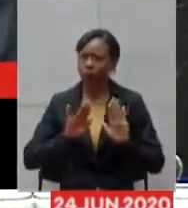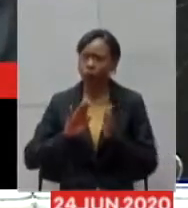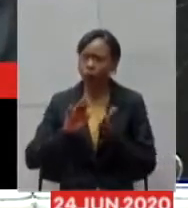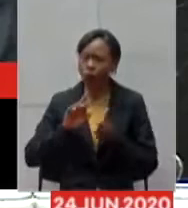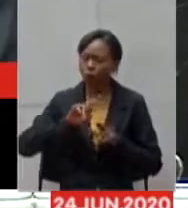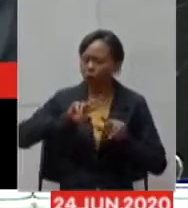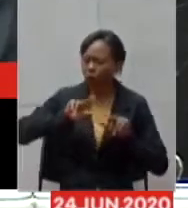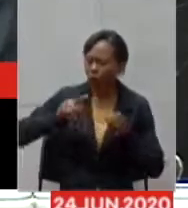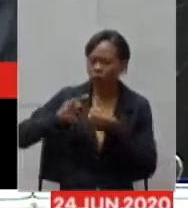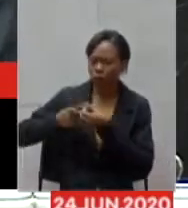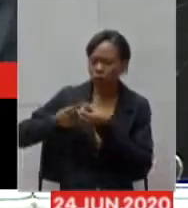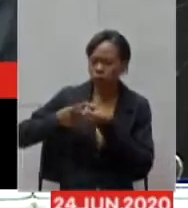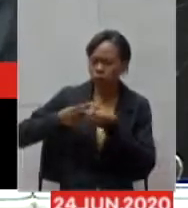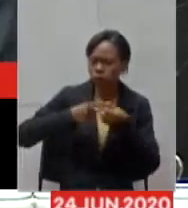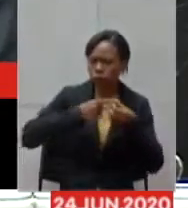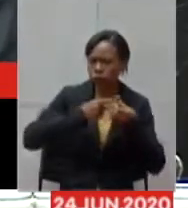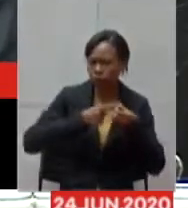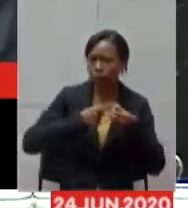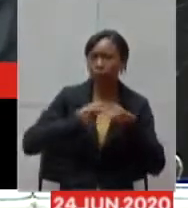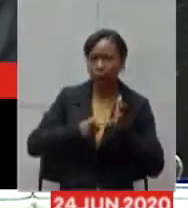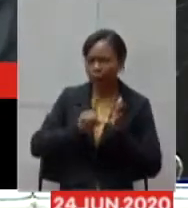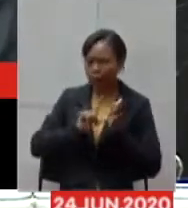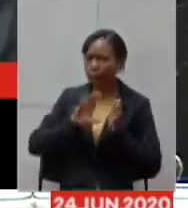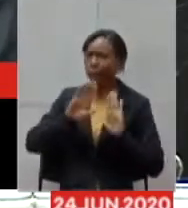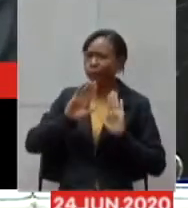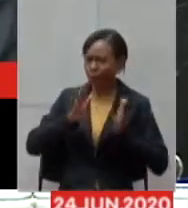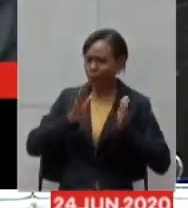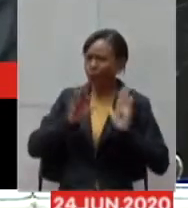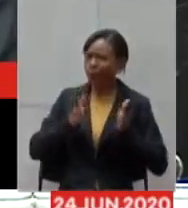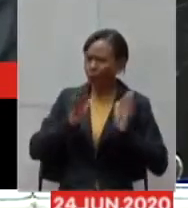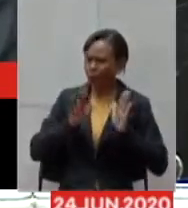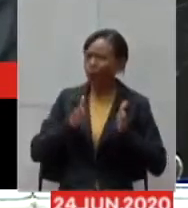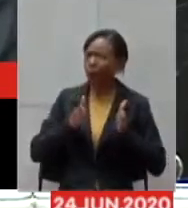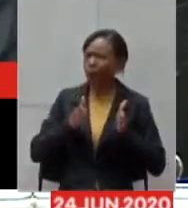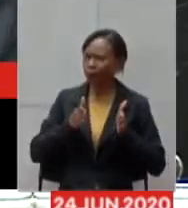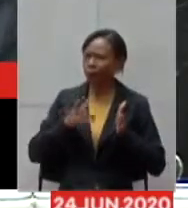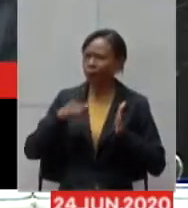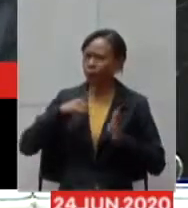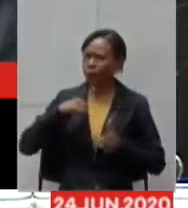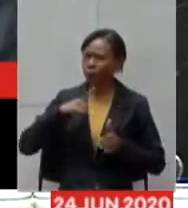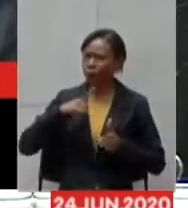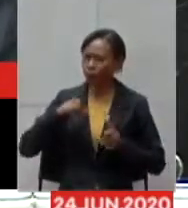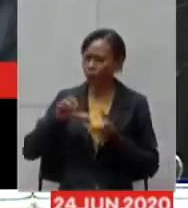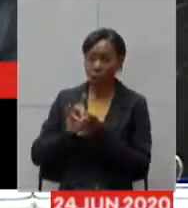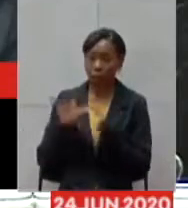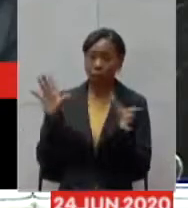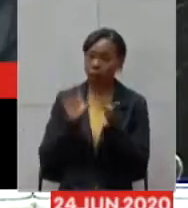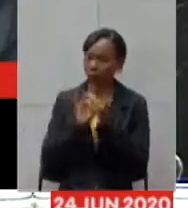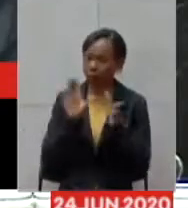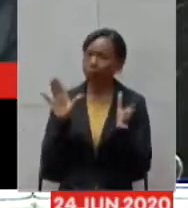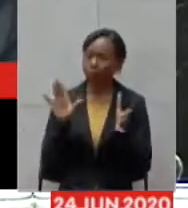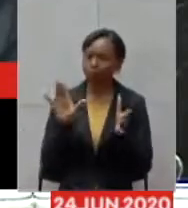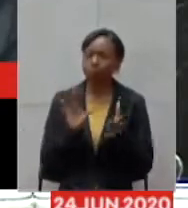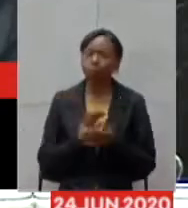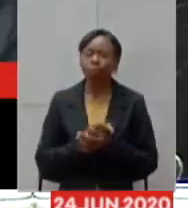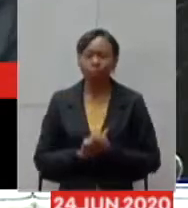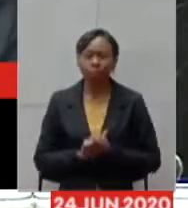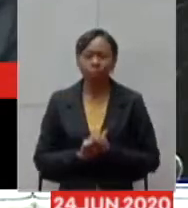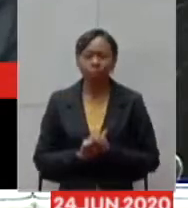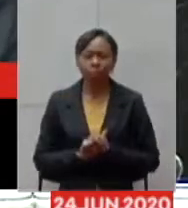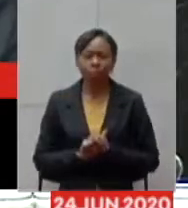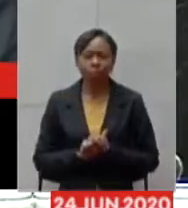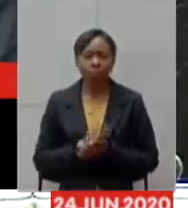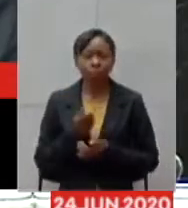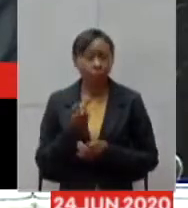com a flexibilização fora do que seria um padrão na nossa visão quando se